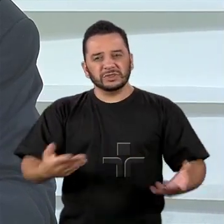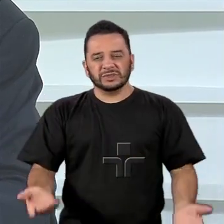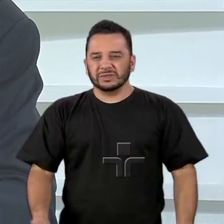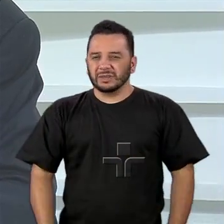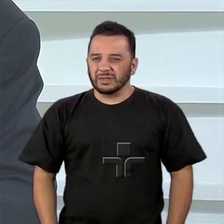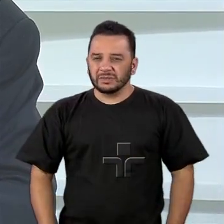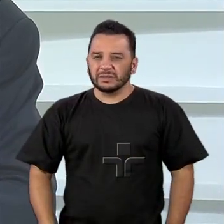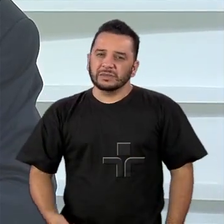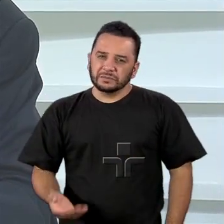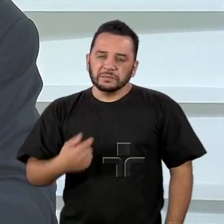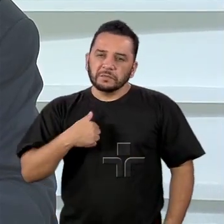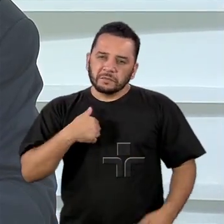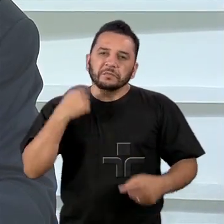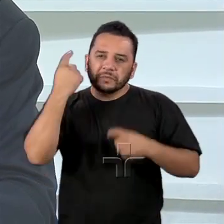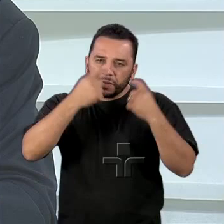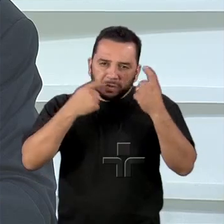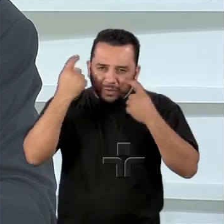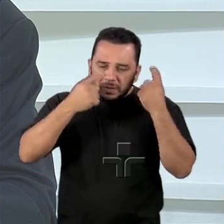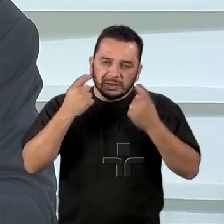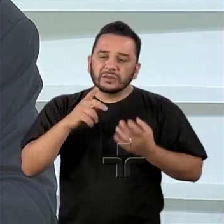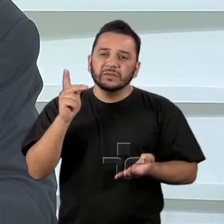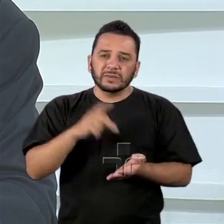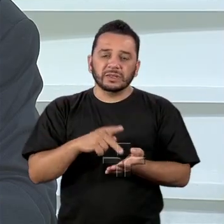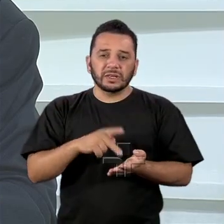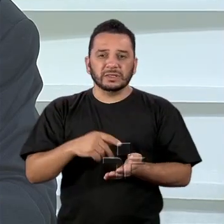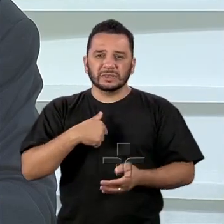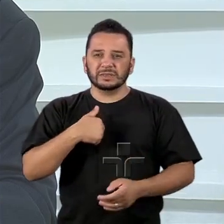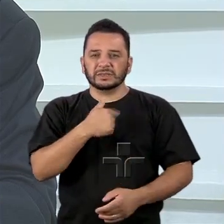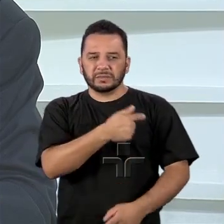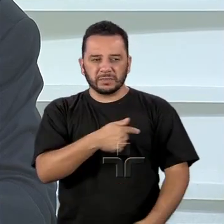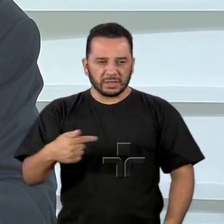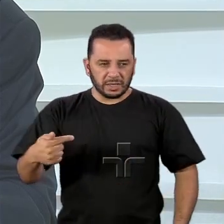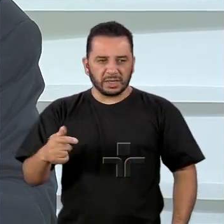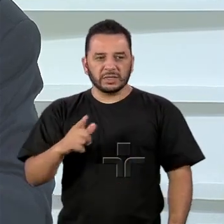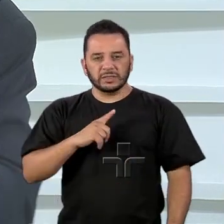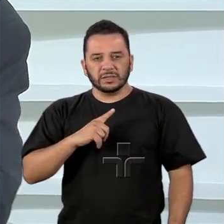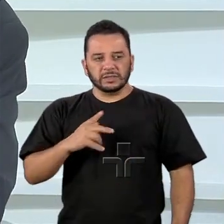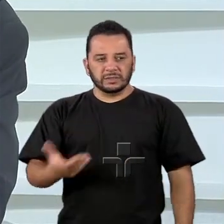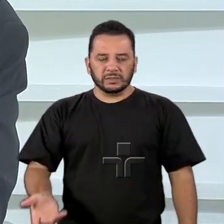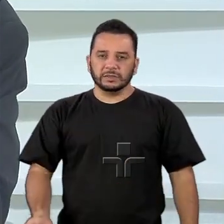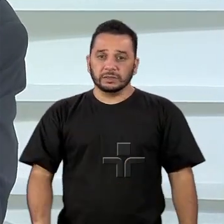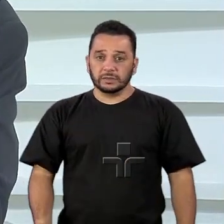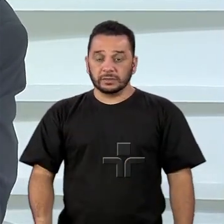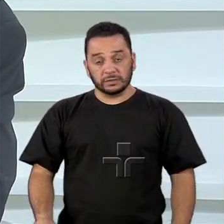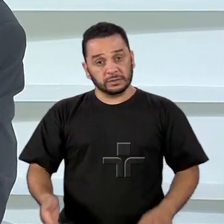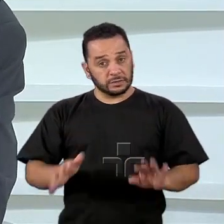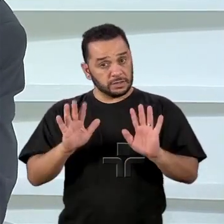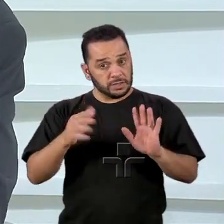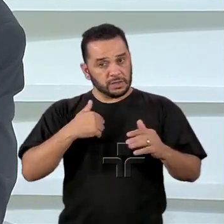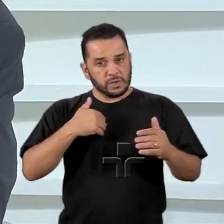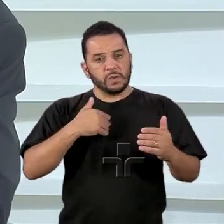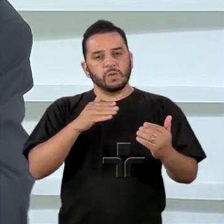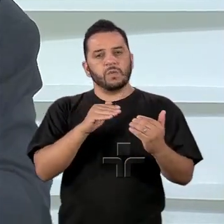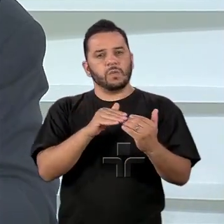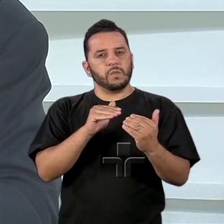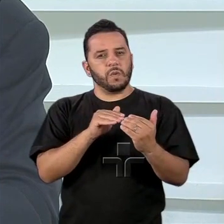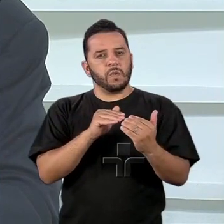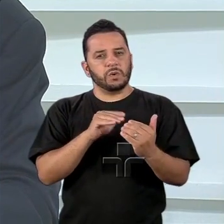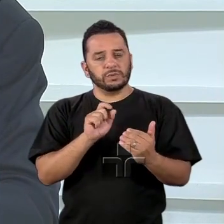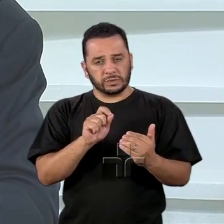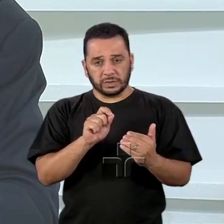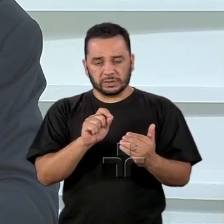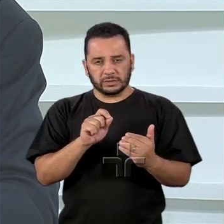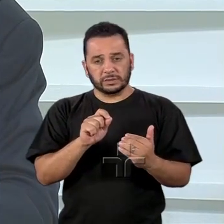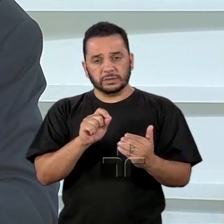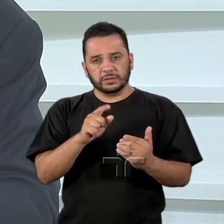preocupação grande, inclusive nas próximas semanas. Eu concordo totalmente com o que